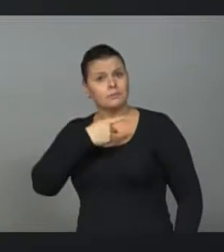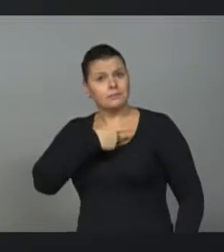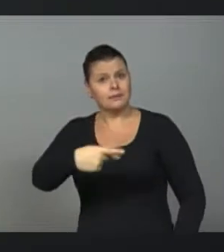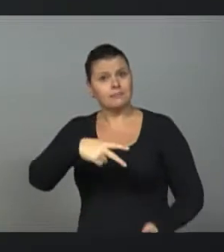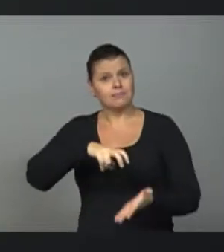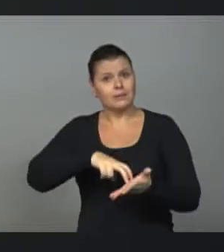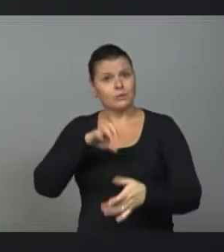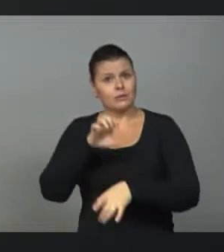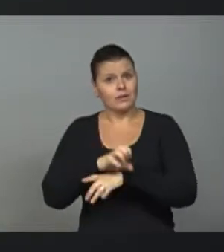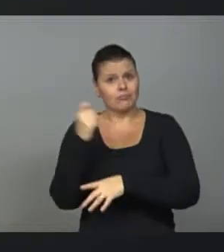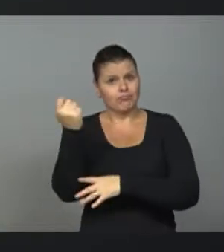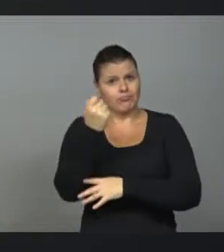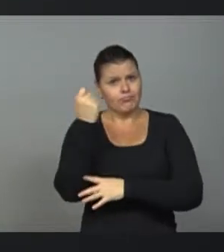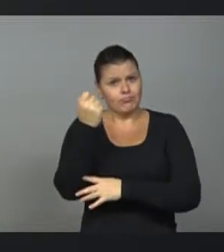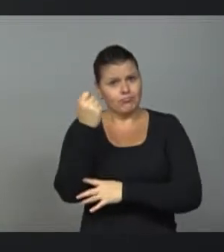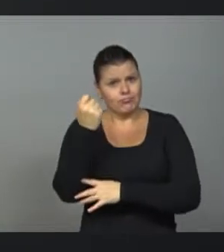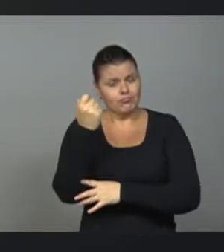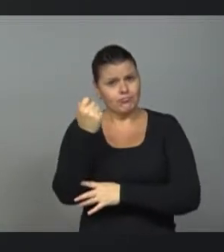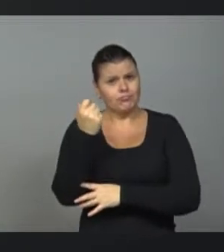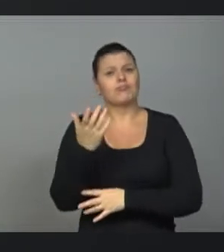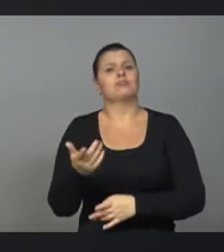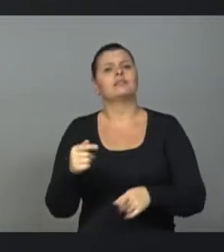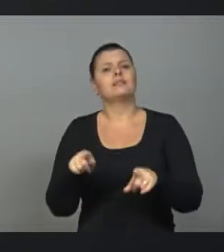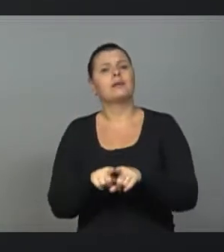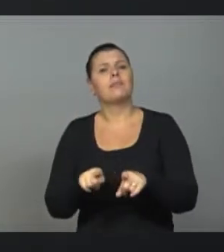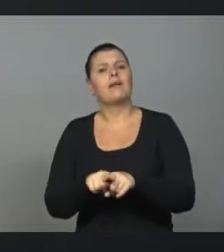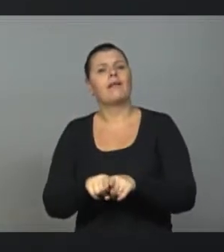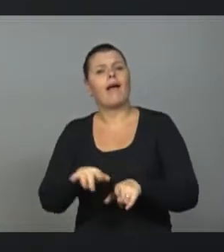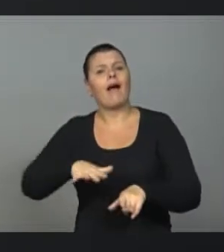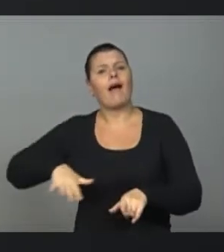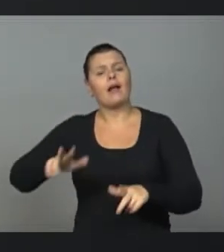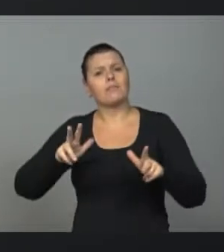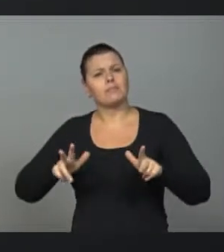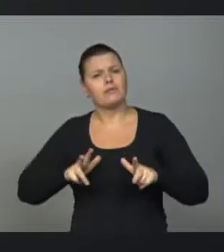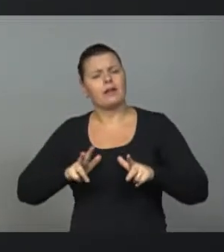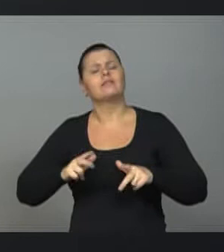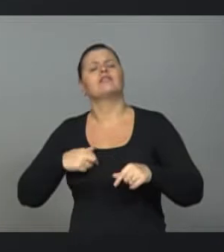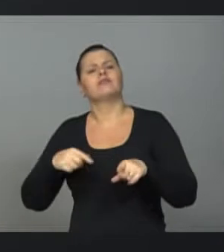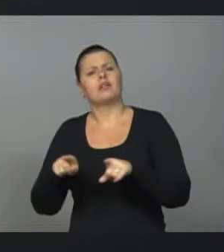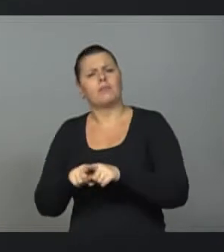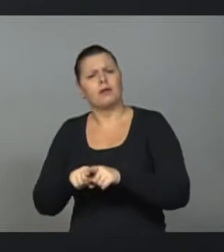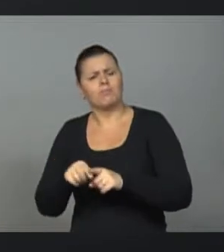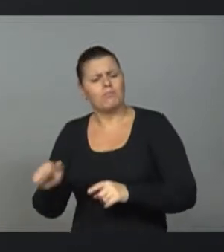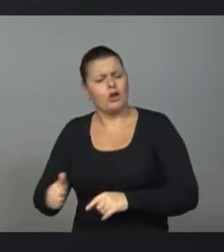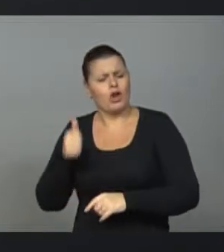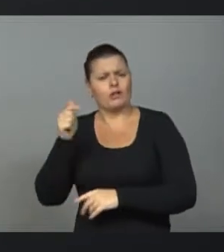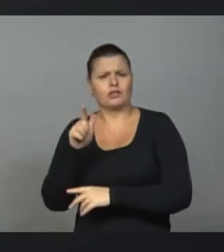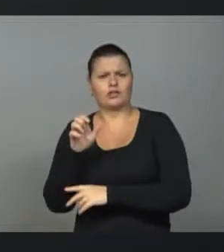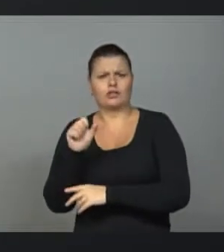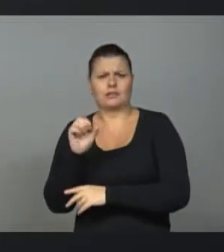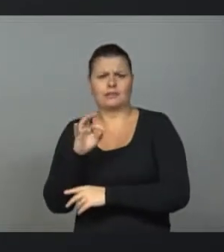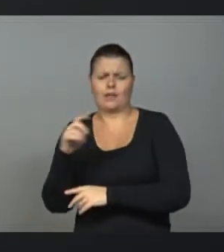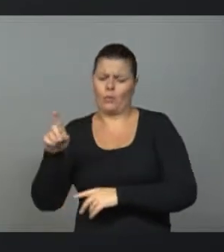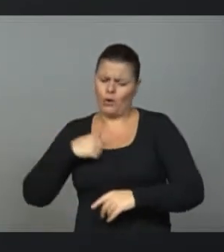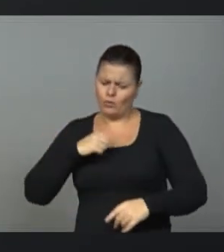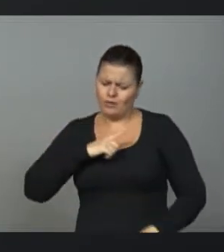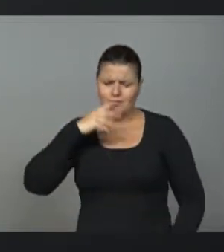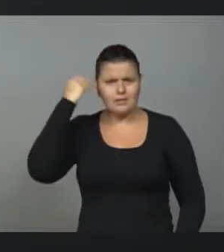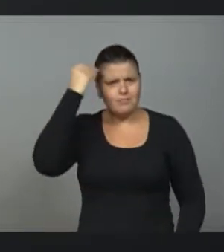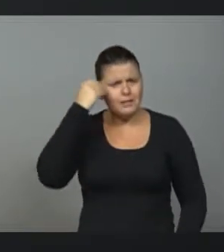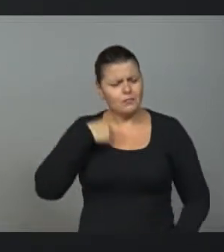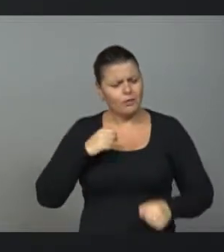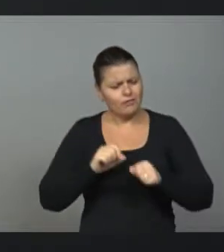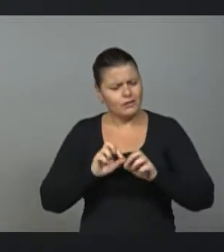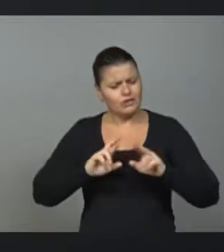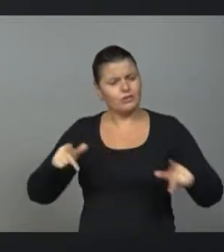história do banco. E de volta para o setor privado, presidiu a maior consultoria de gestão do Brasil. Eu tenho experiência para fazer diferente dos políticos profissionais. E sou